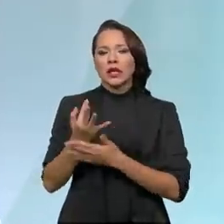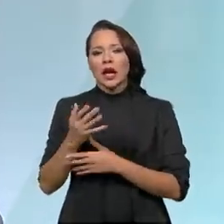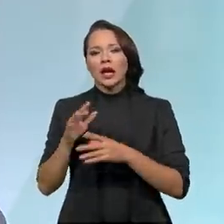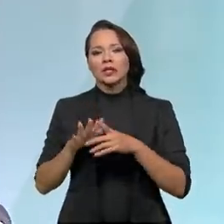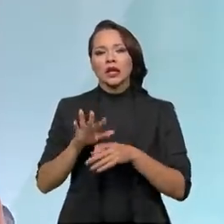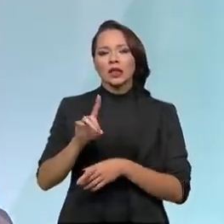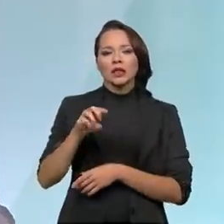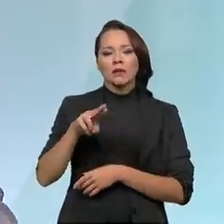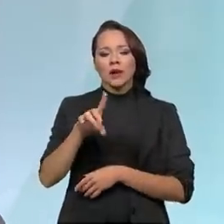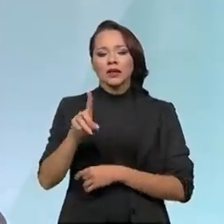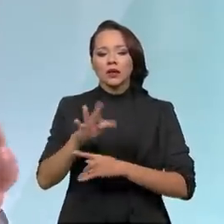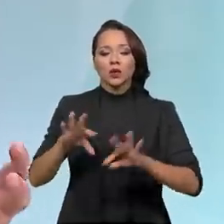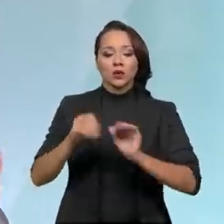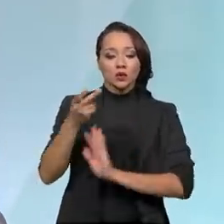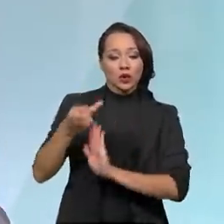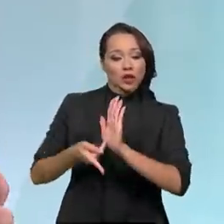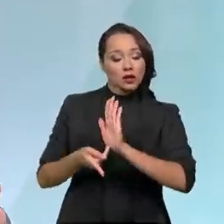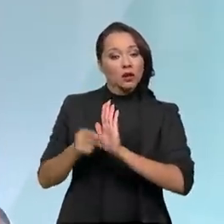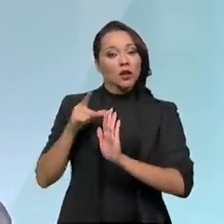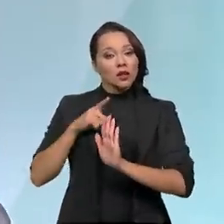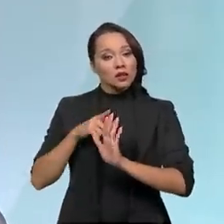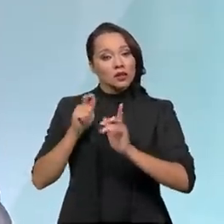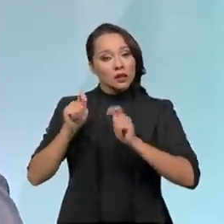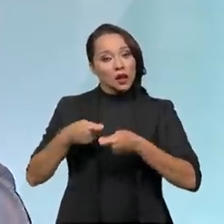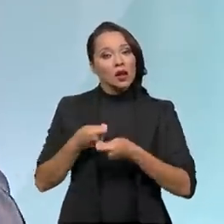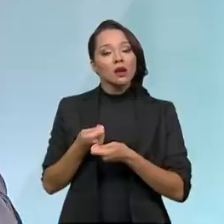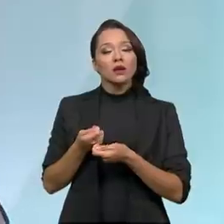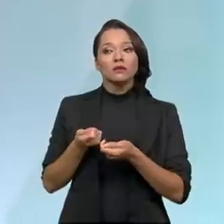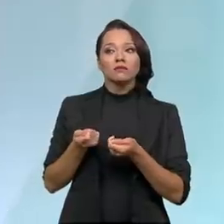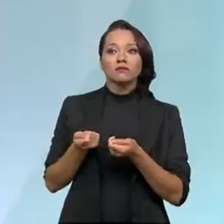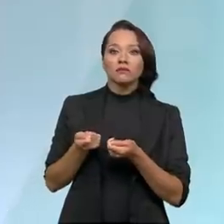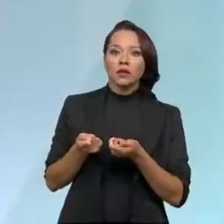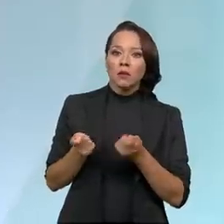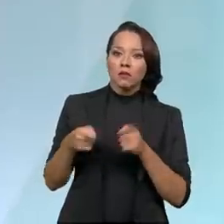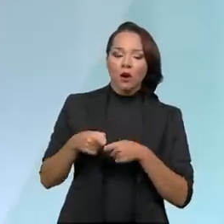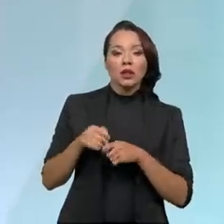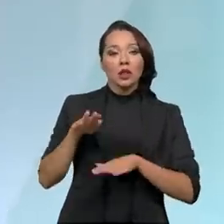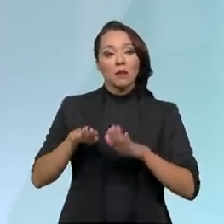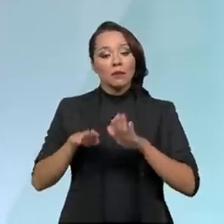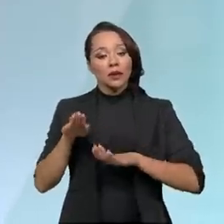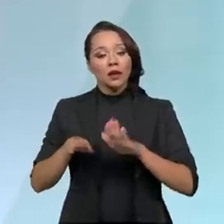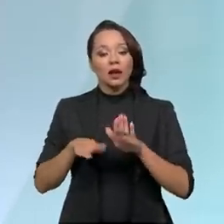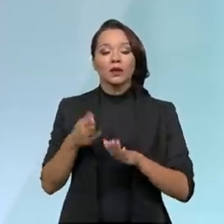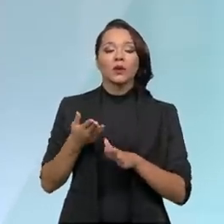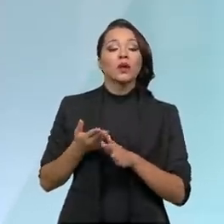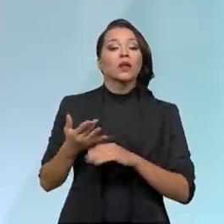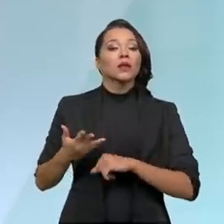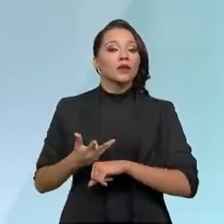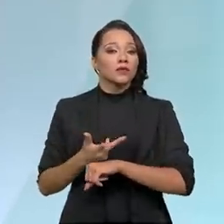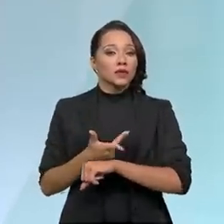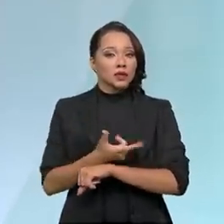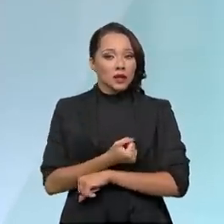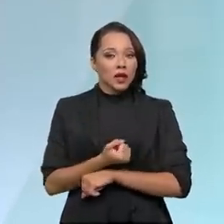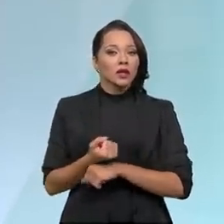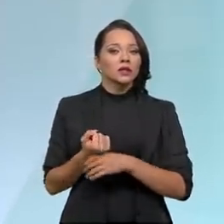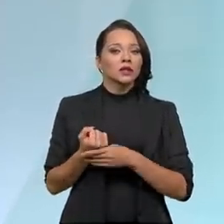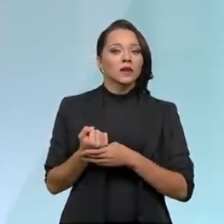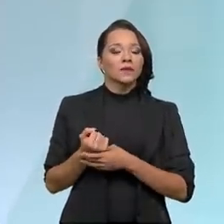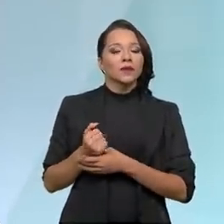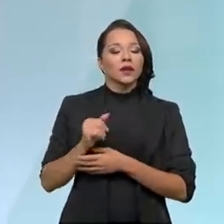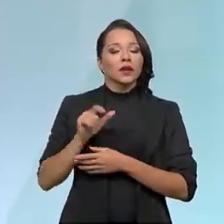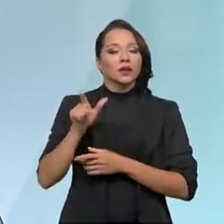e todos esses projetos têm alguma margem para upside. Ou seja, a depender da eficiência do operador,